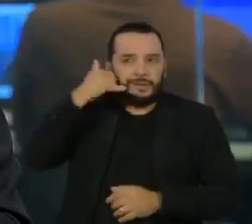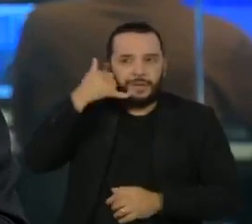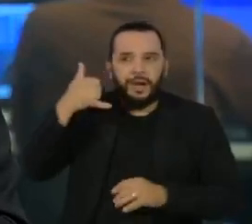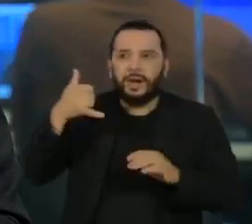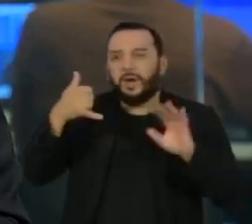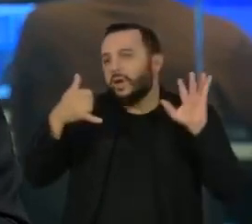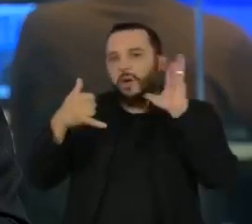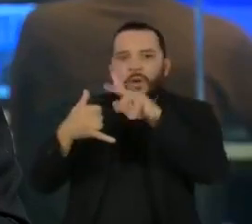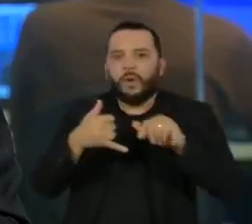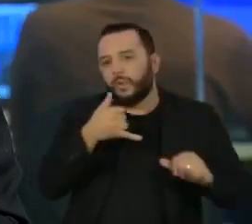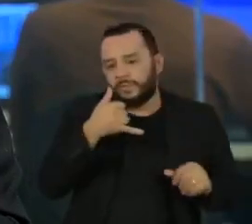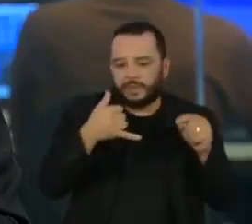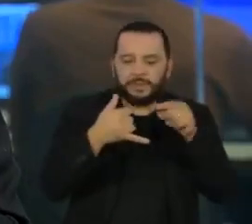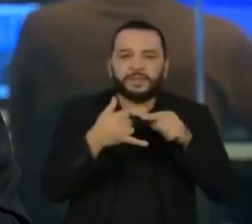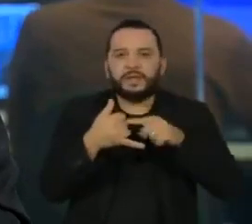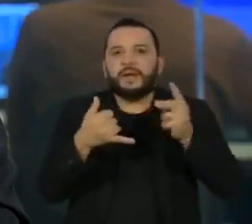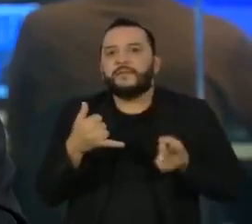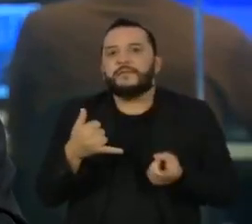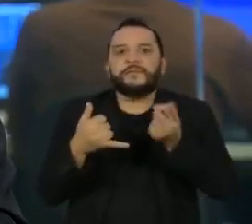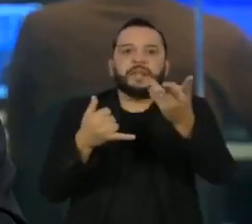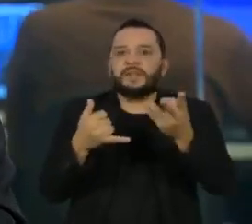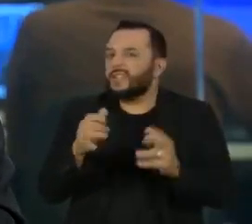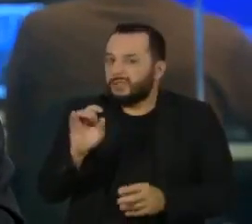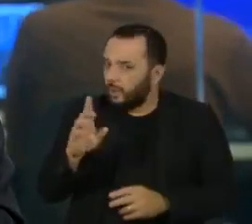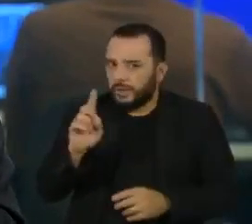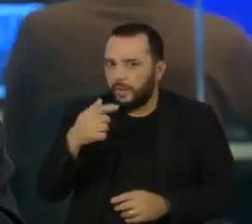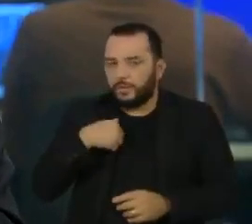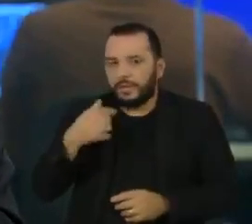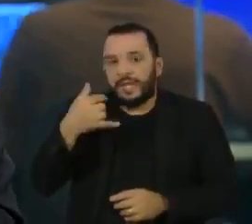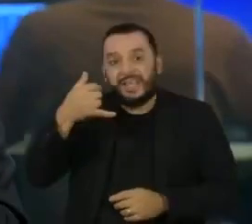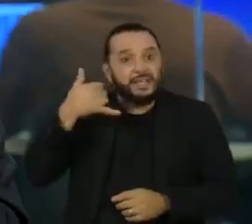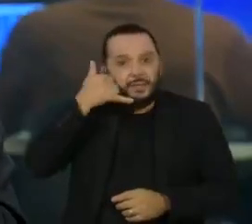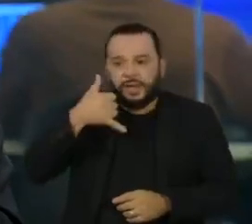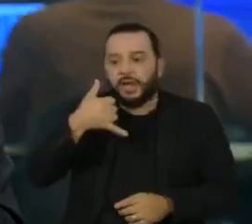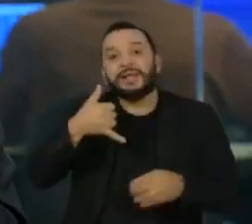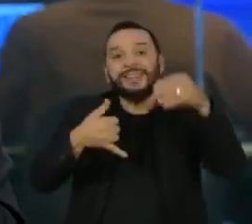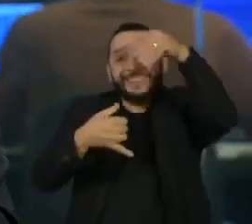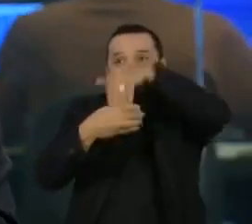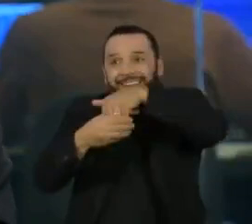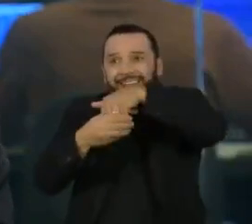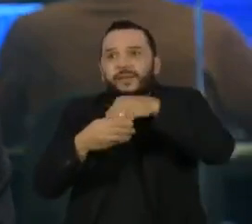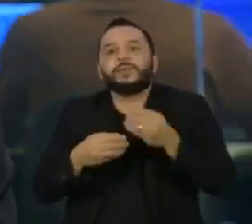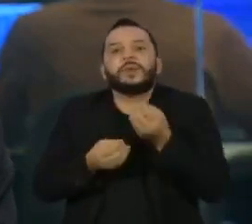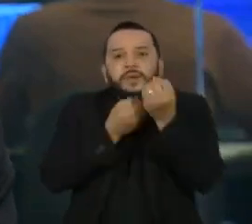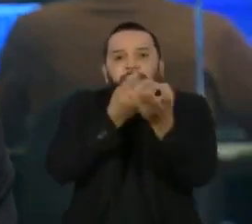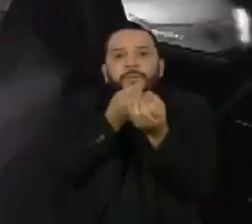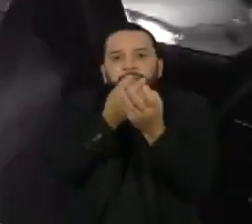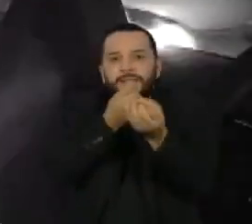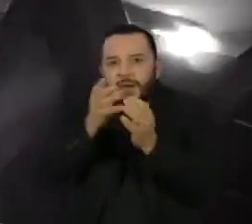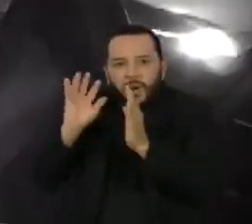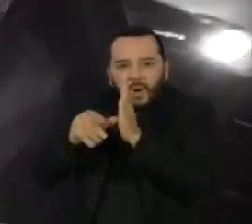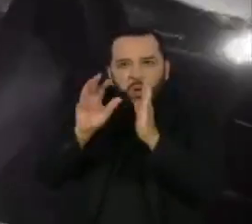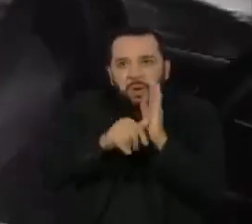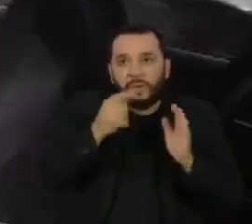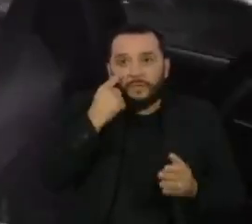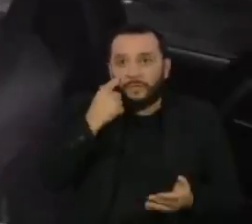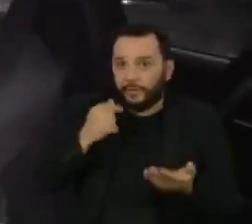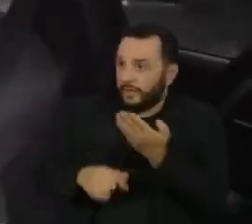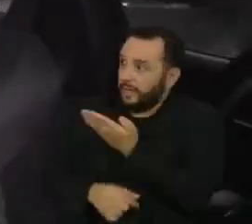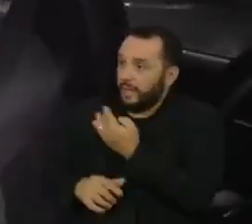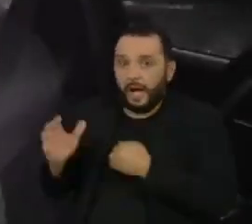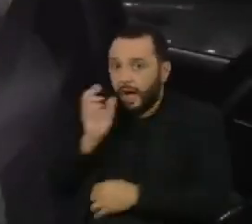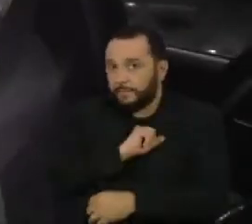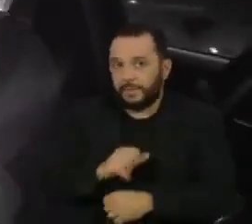hoje em dia já não é mais obter somente o aparelho. Eles agora estão de olho nos dados contidos nele. Foi tudo